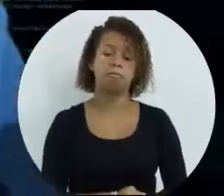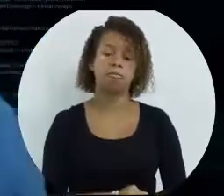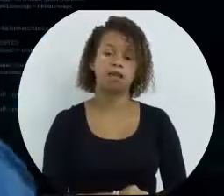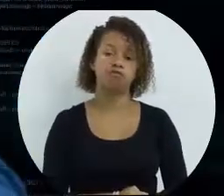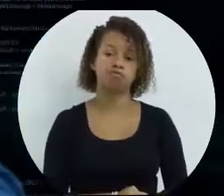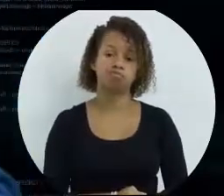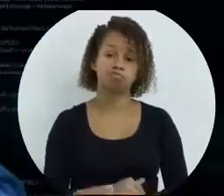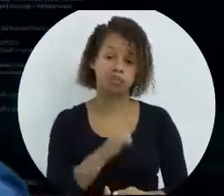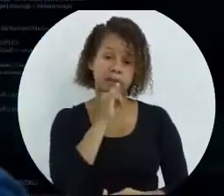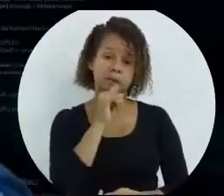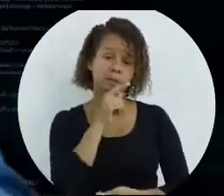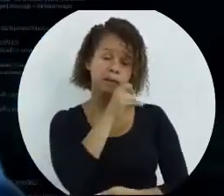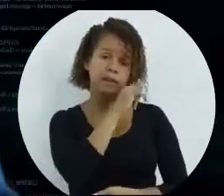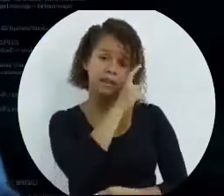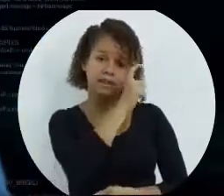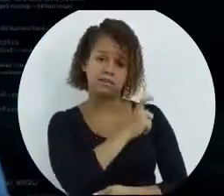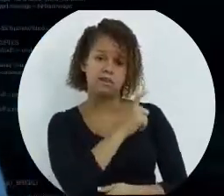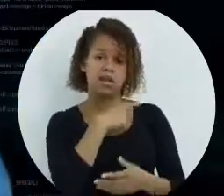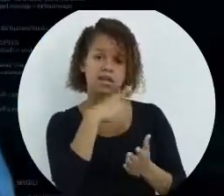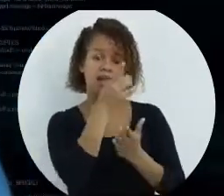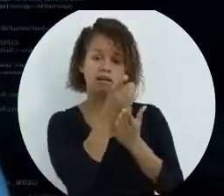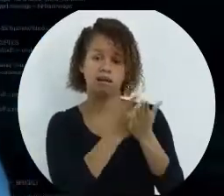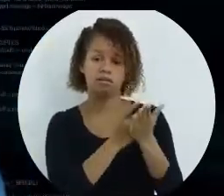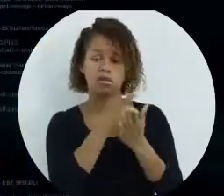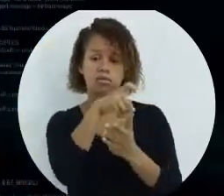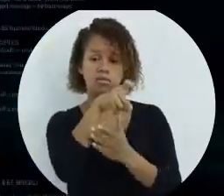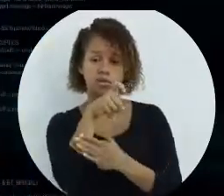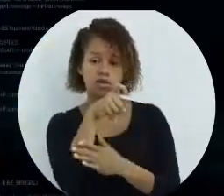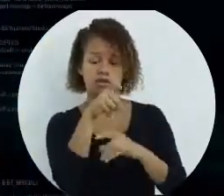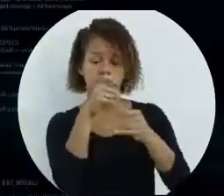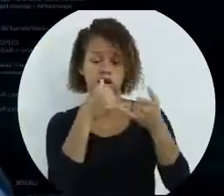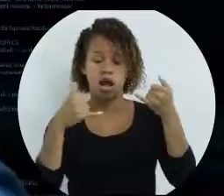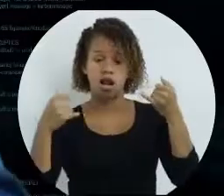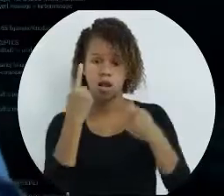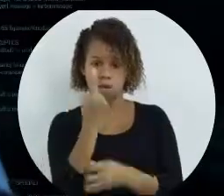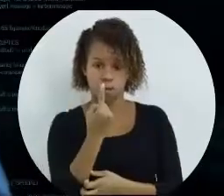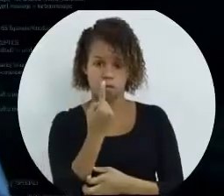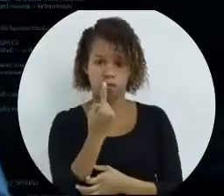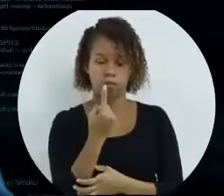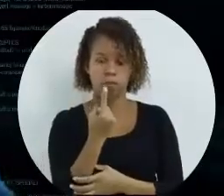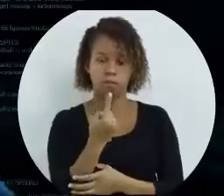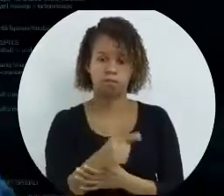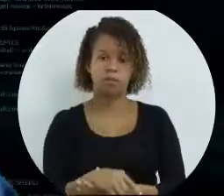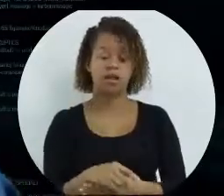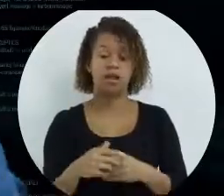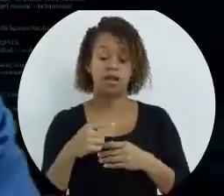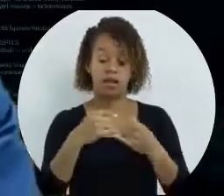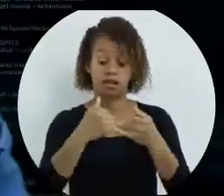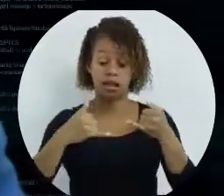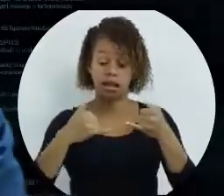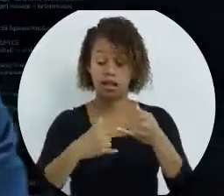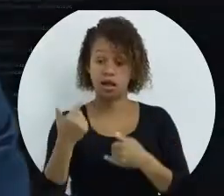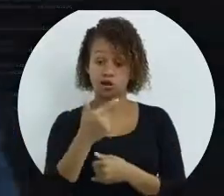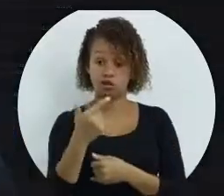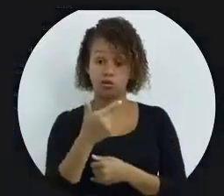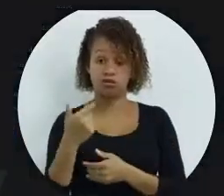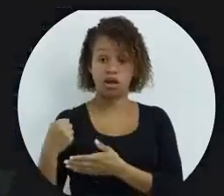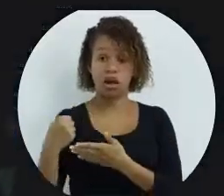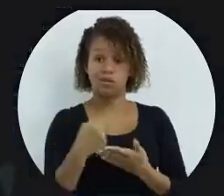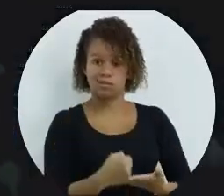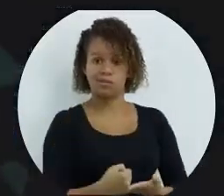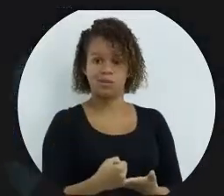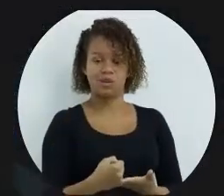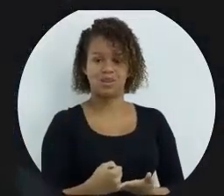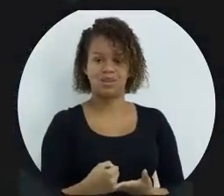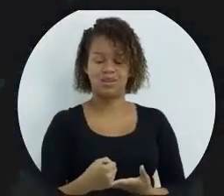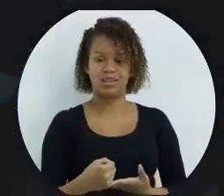E no exemplo aí, você tem a declaração da variável X na linha 1. E na linha 2, você vai ter a atribuição. É